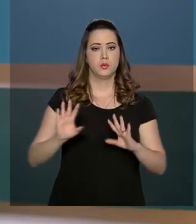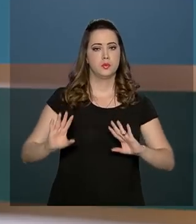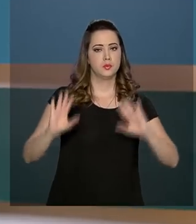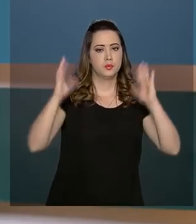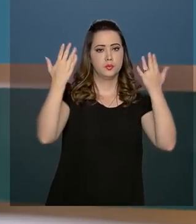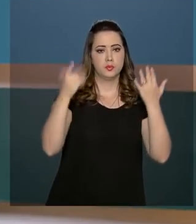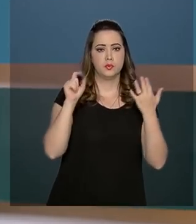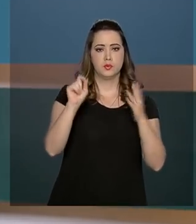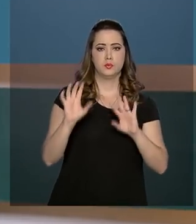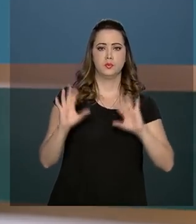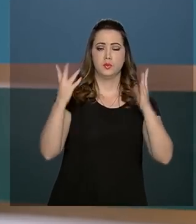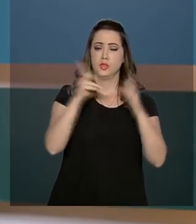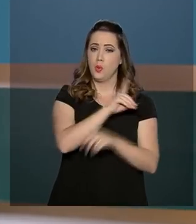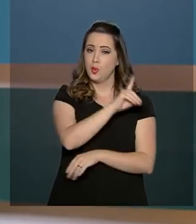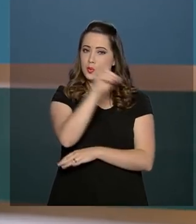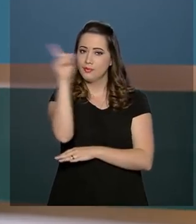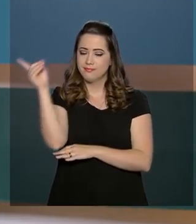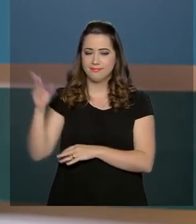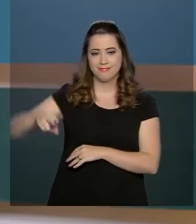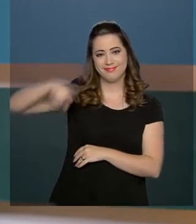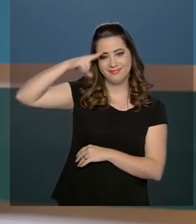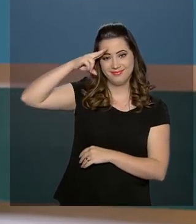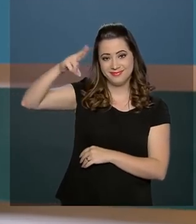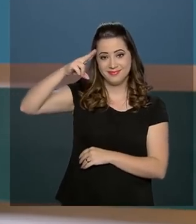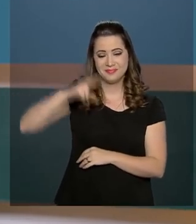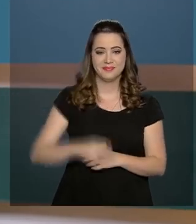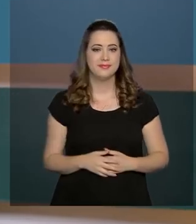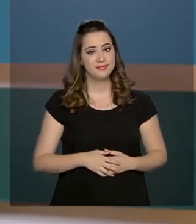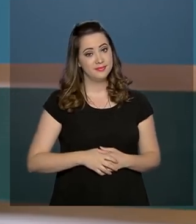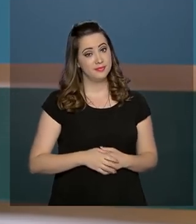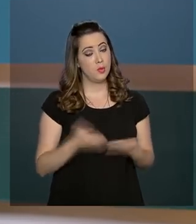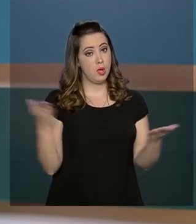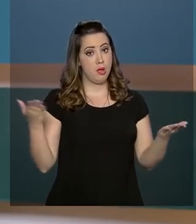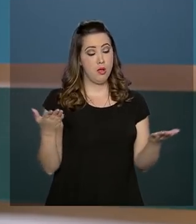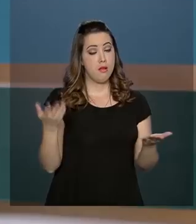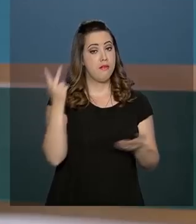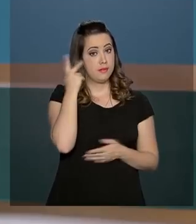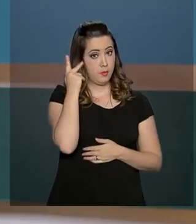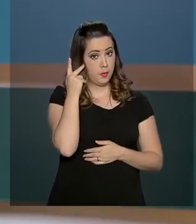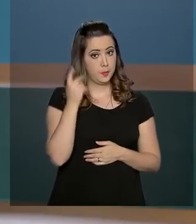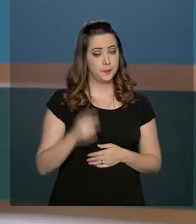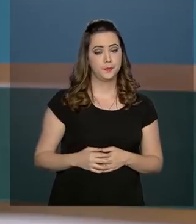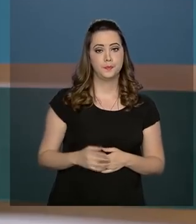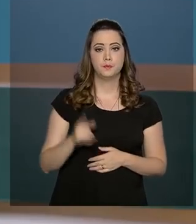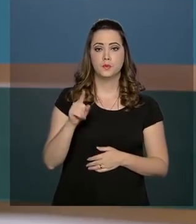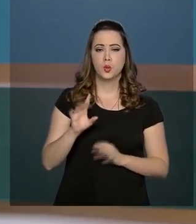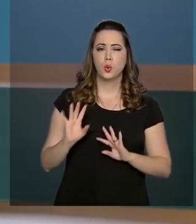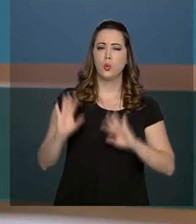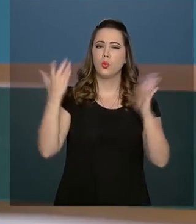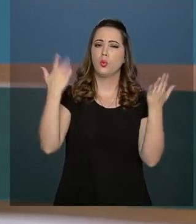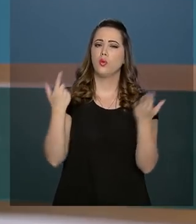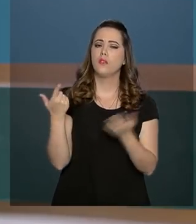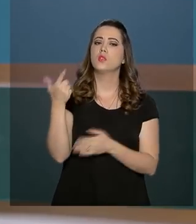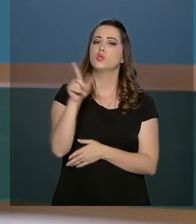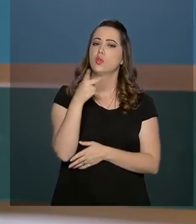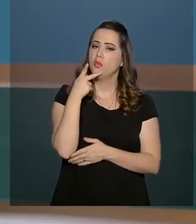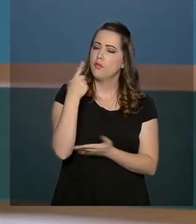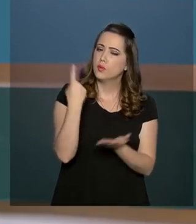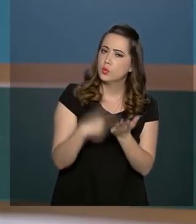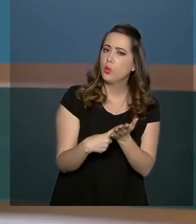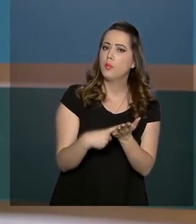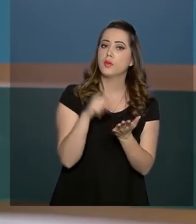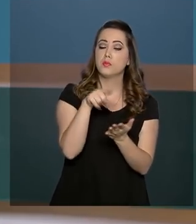de mais uma cerimônia em comemoração ao Dia do Exército, desta vez em São Paulo. No evento, reafirmou que a